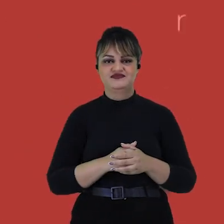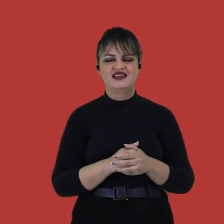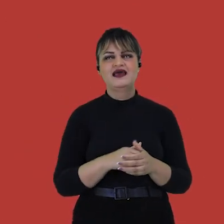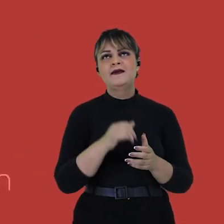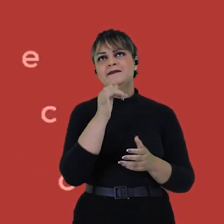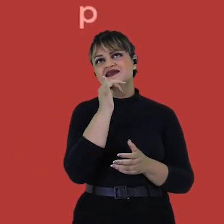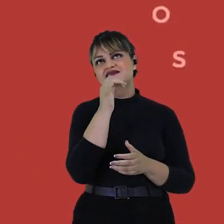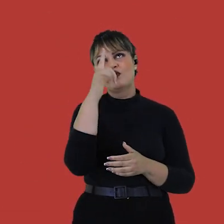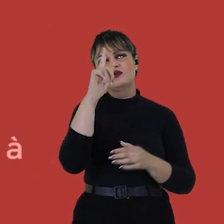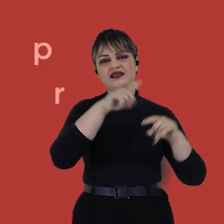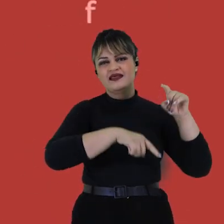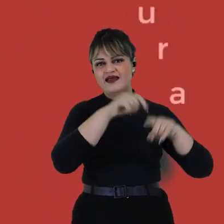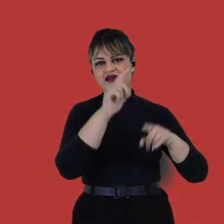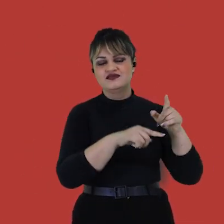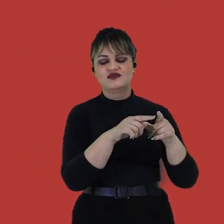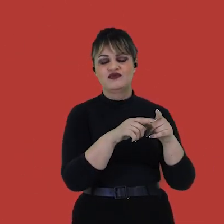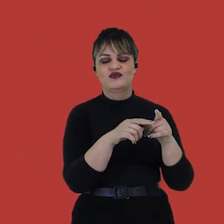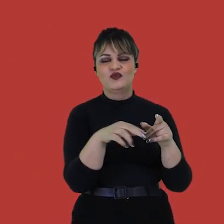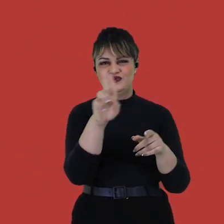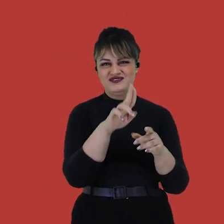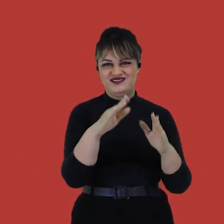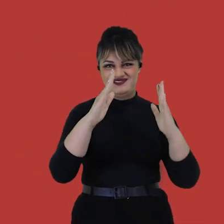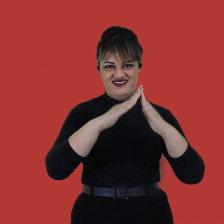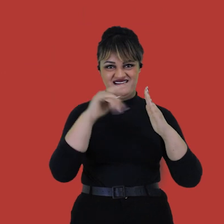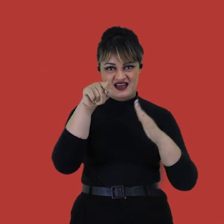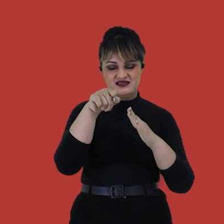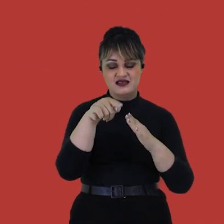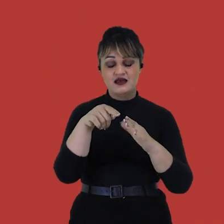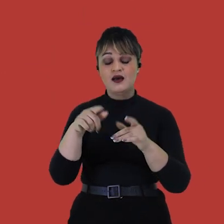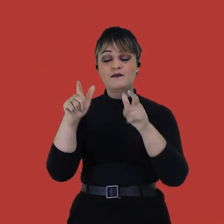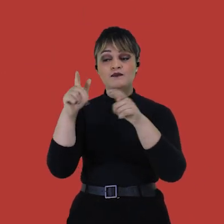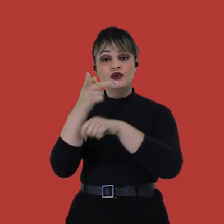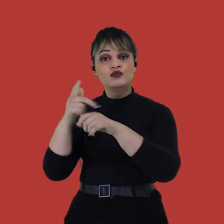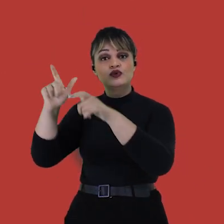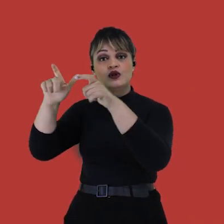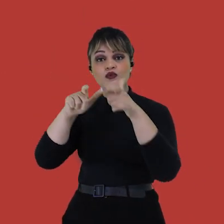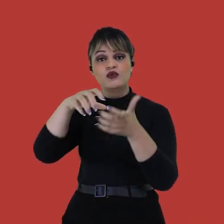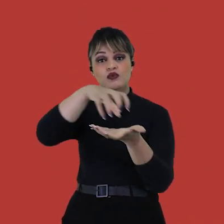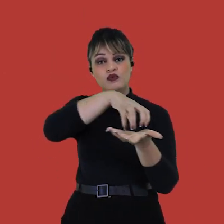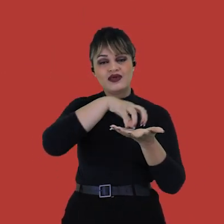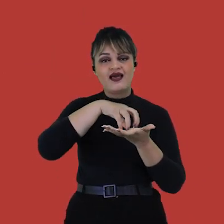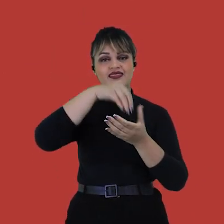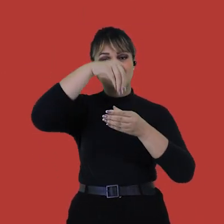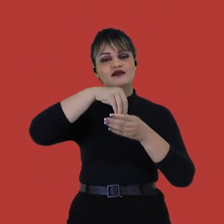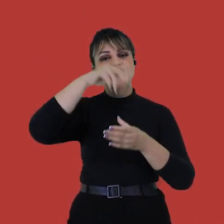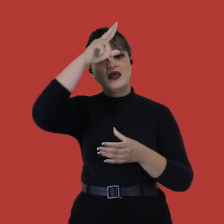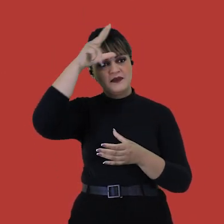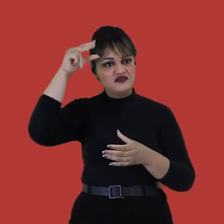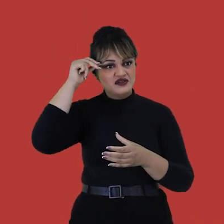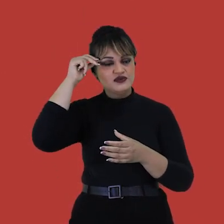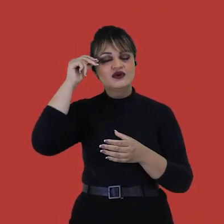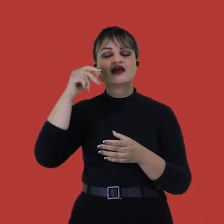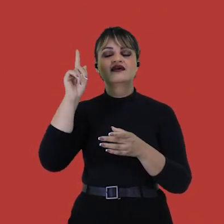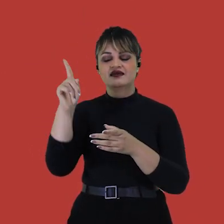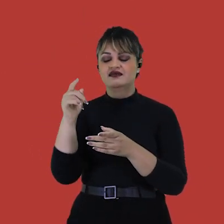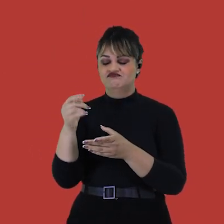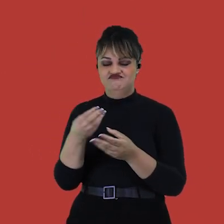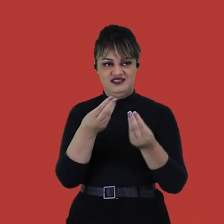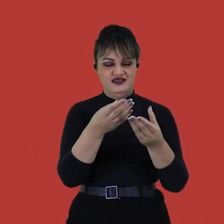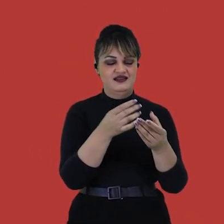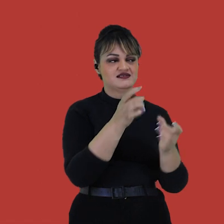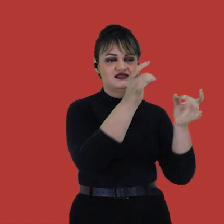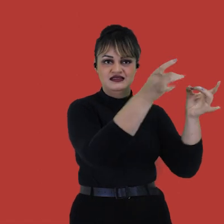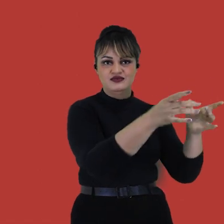recicláveis, como os eletrodomésticos, você pode procurar ecopontos ligados à prefeitura, que eles dão a